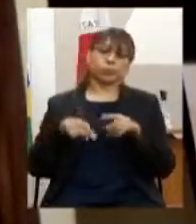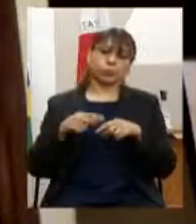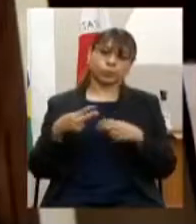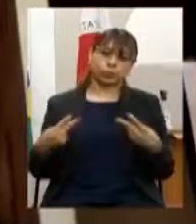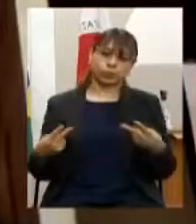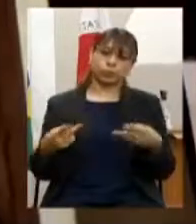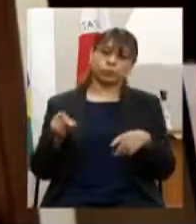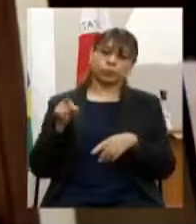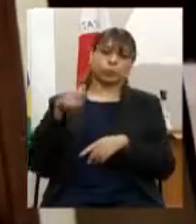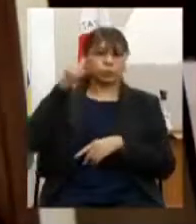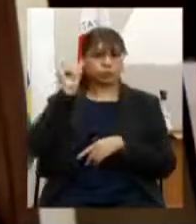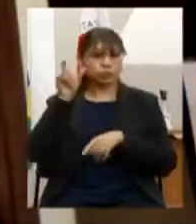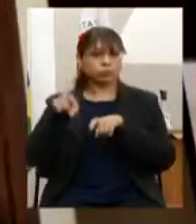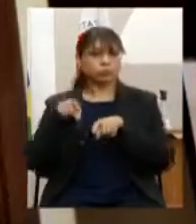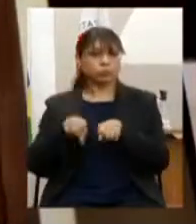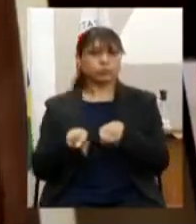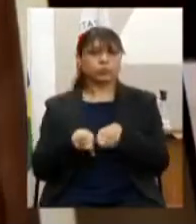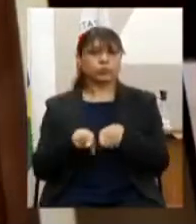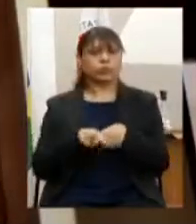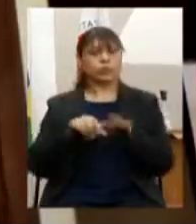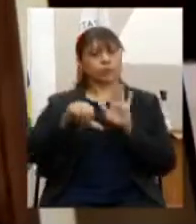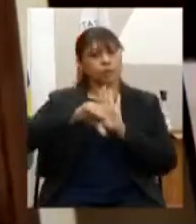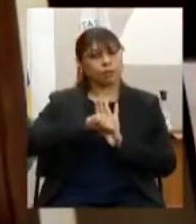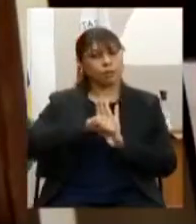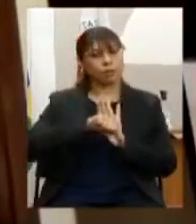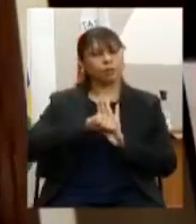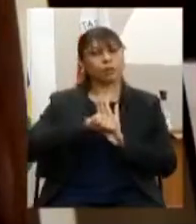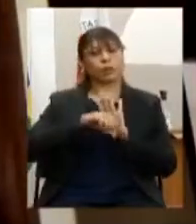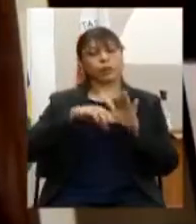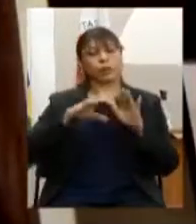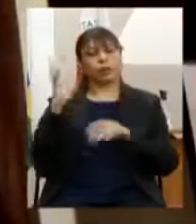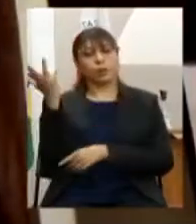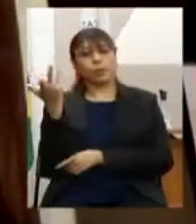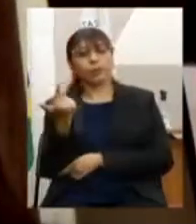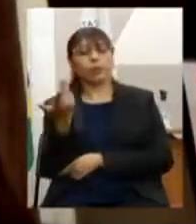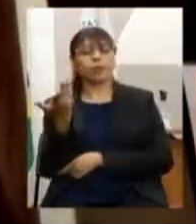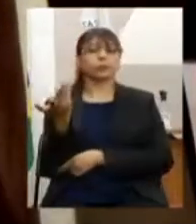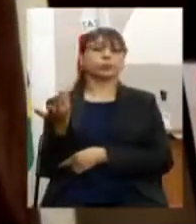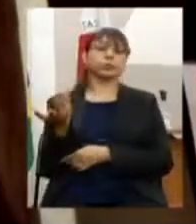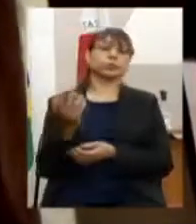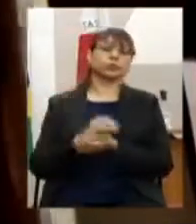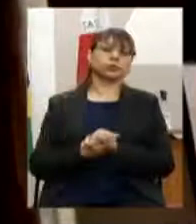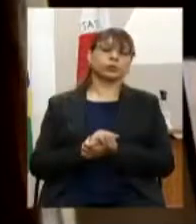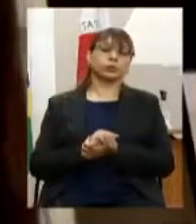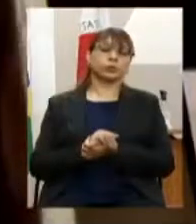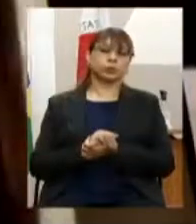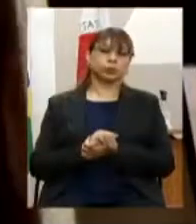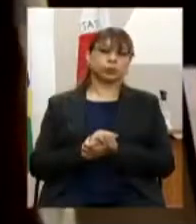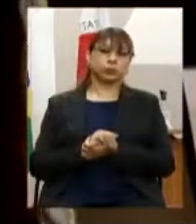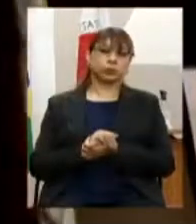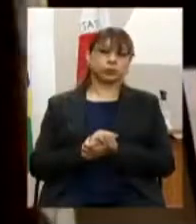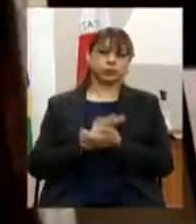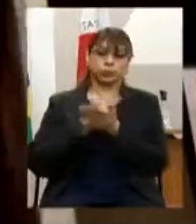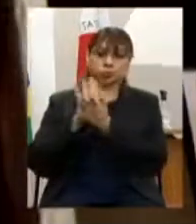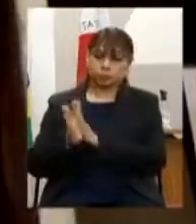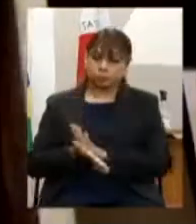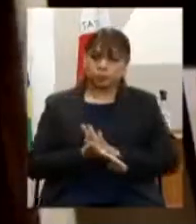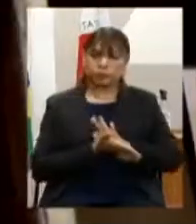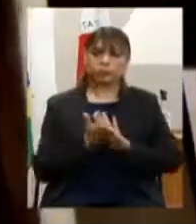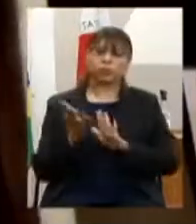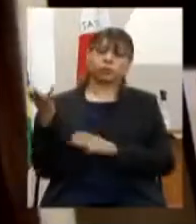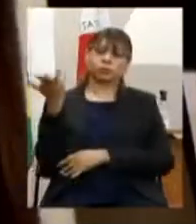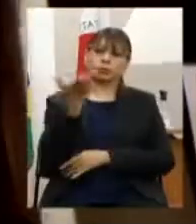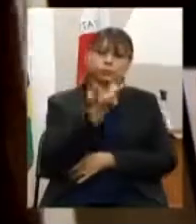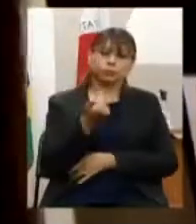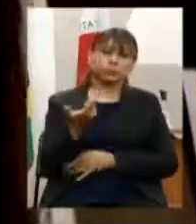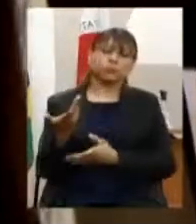pecuária os crimes ambientais o bioterrorismo o amizio de infratores